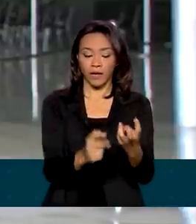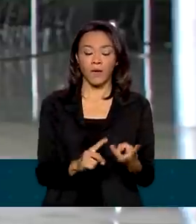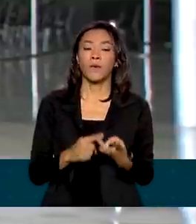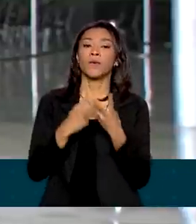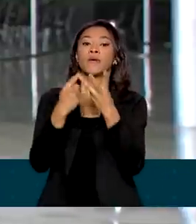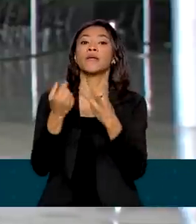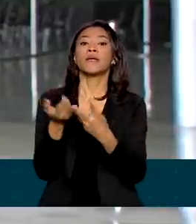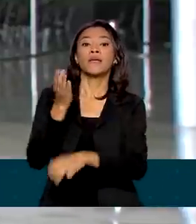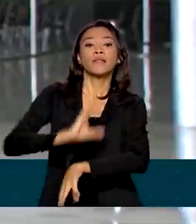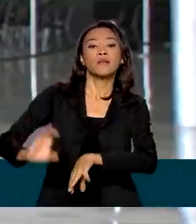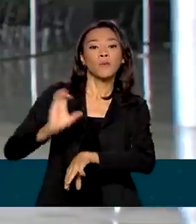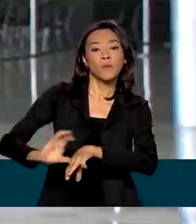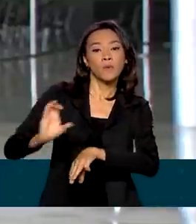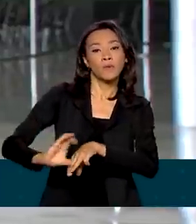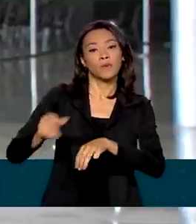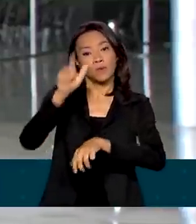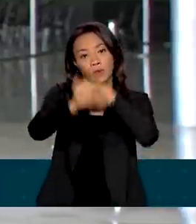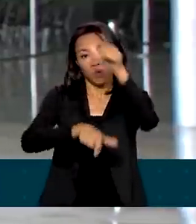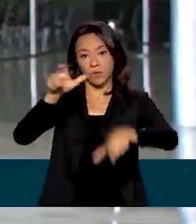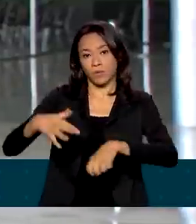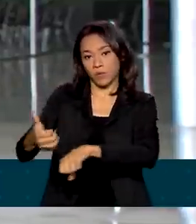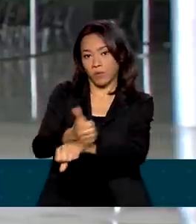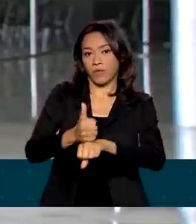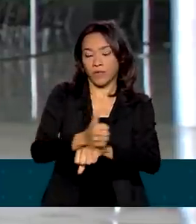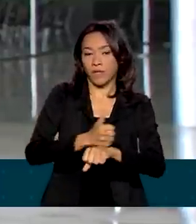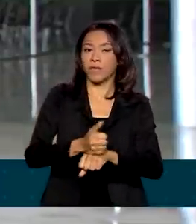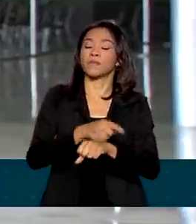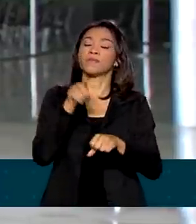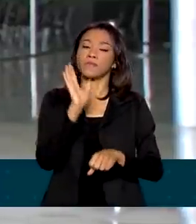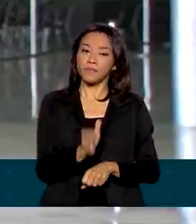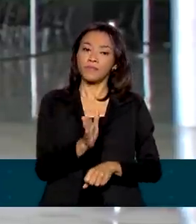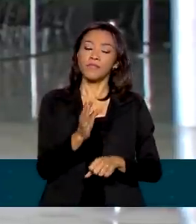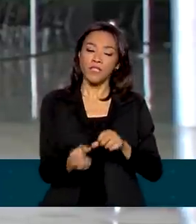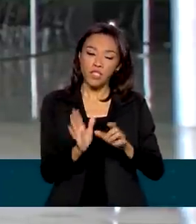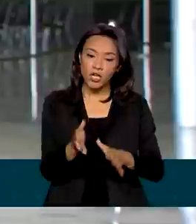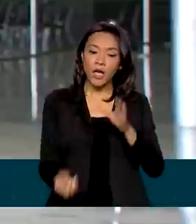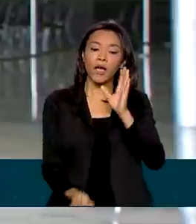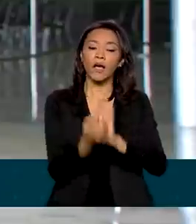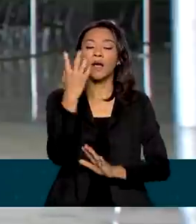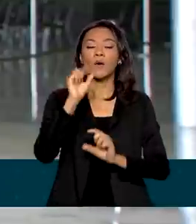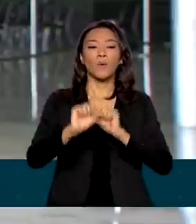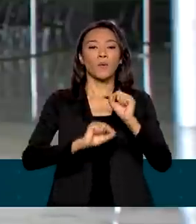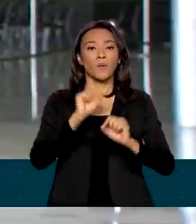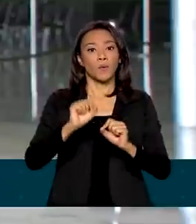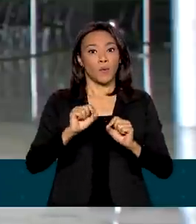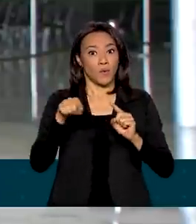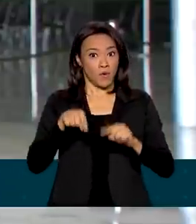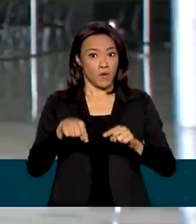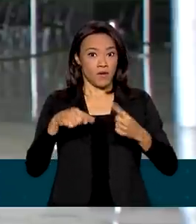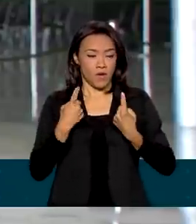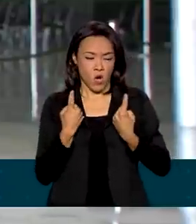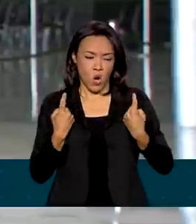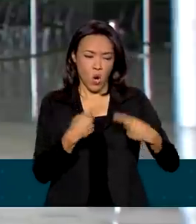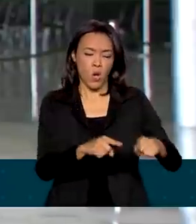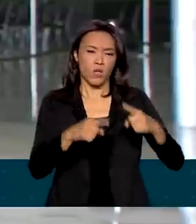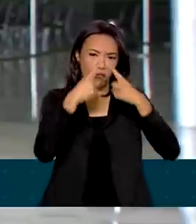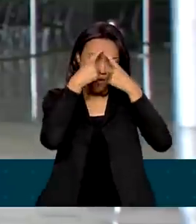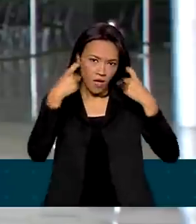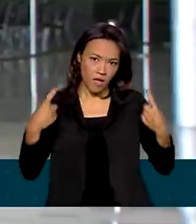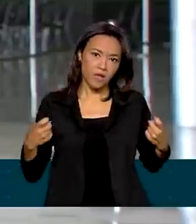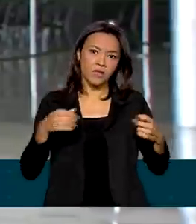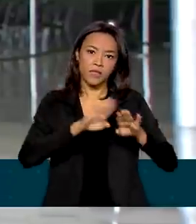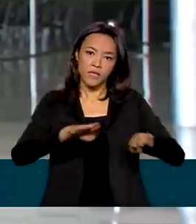em maio deste ano, o Governo Federal instituiu o Programa Nacional de Enfrentamento à Violência contra as Crianças e Adolescentes com o objetivo